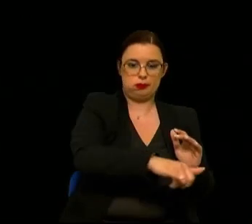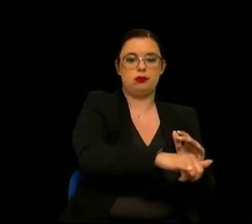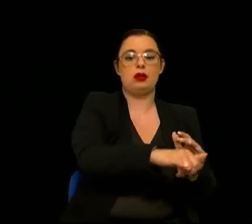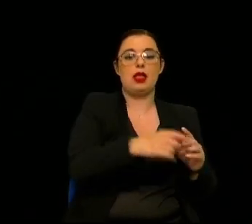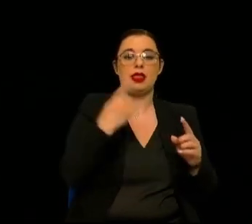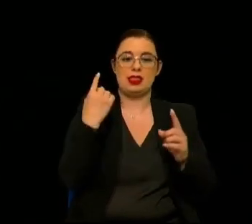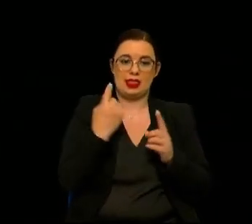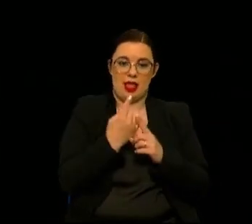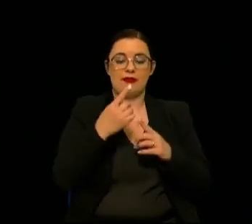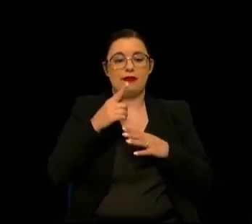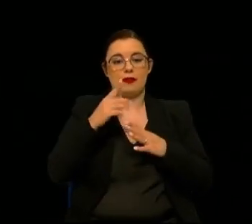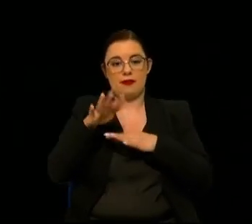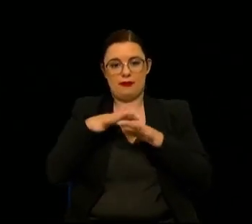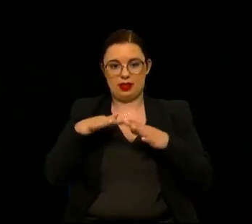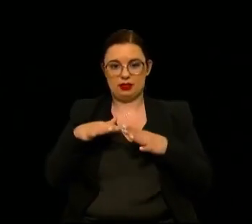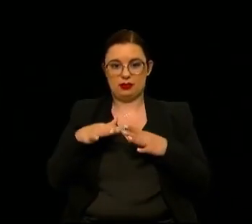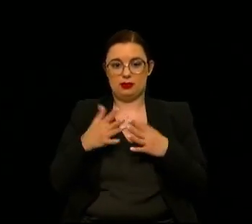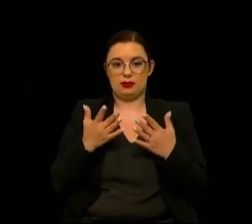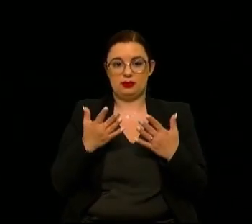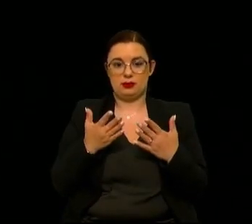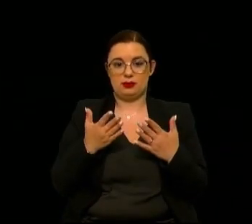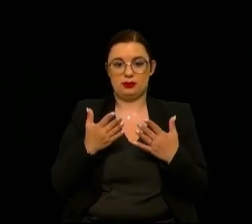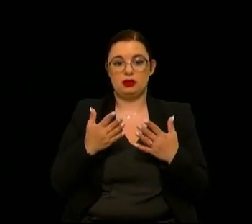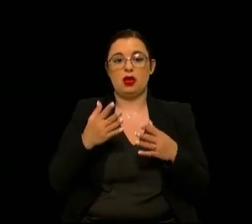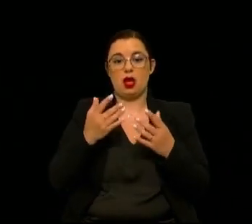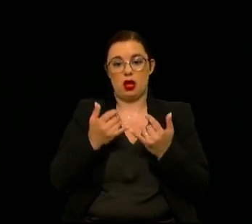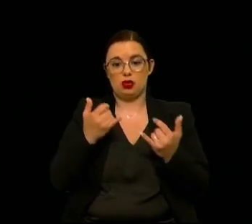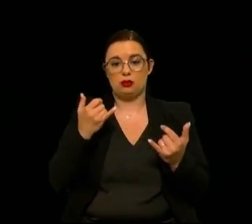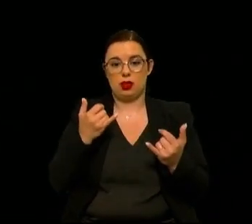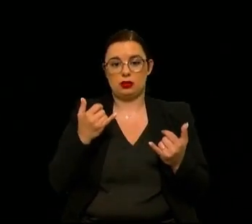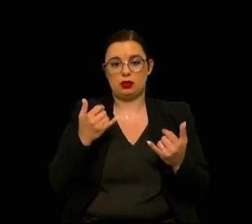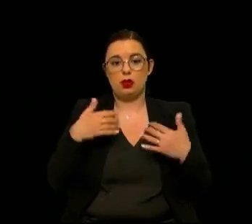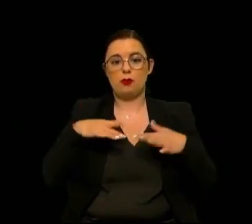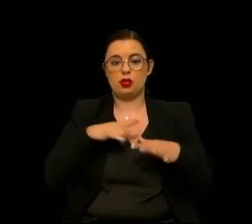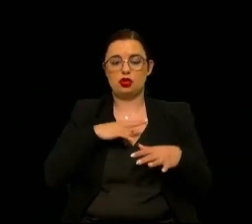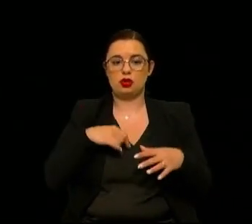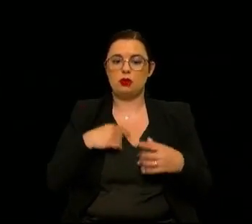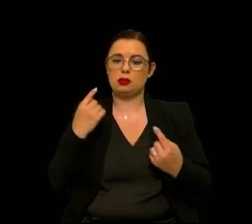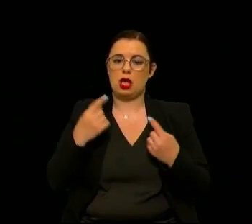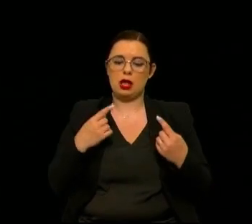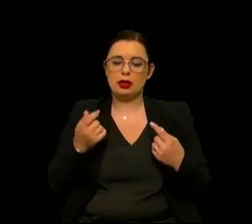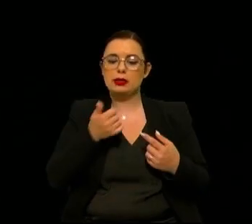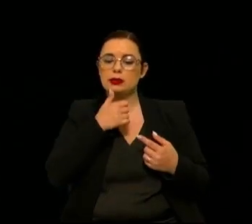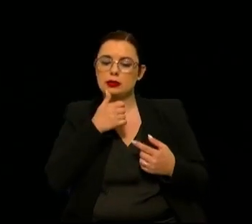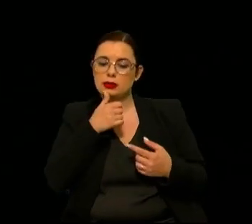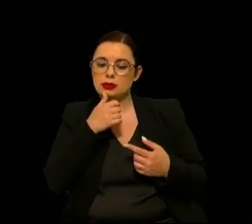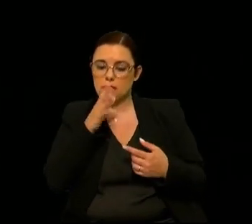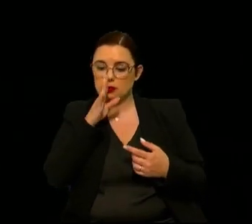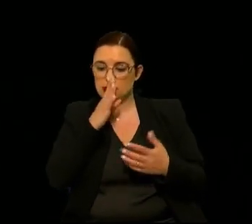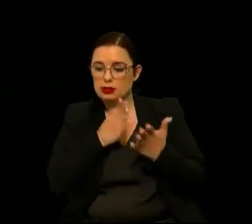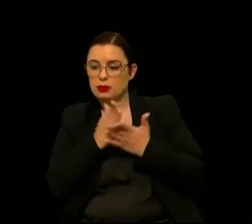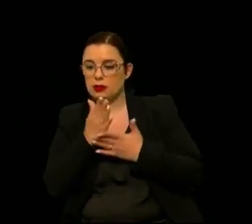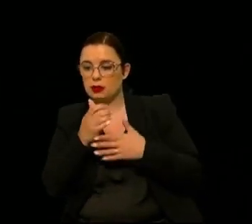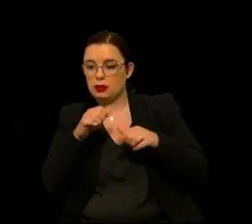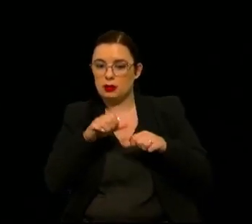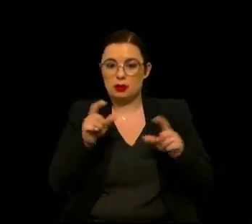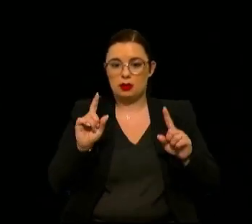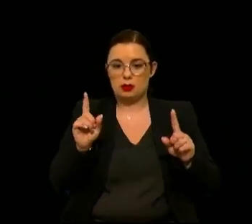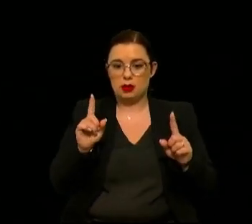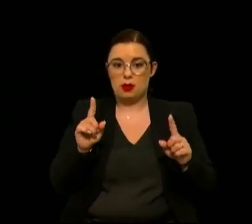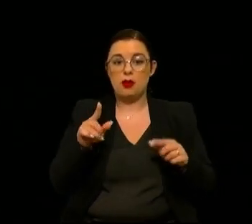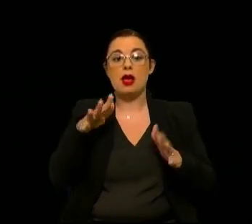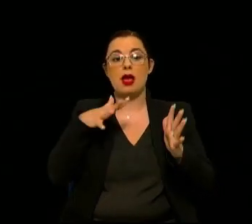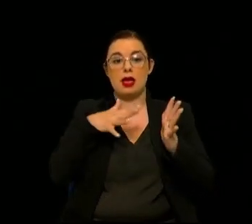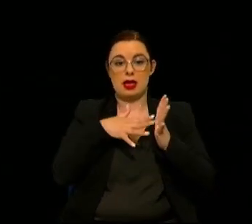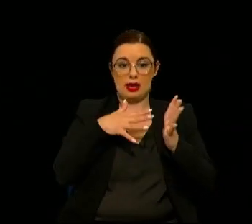e os descolamentos devem ser tendencialmente de modo automático, mas temos alguém lá por trás que tomou uma decisão que quando a coisa não corre bem. E aqueles